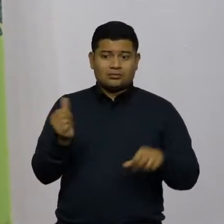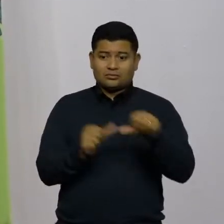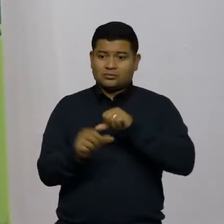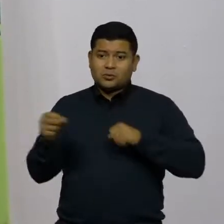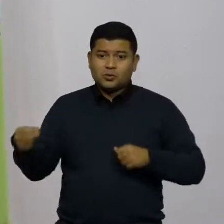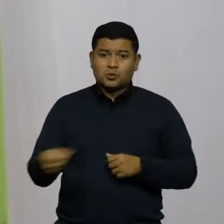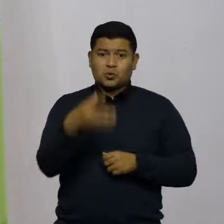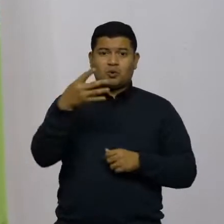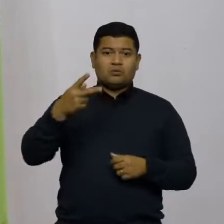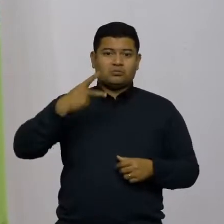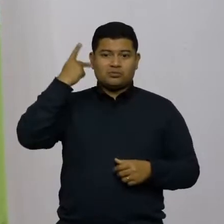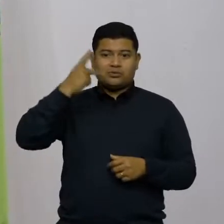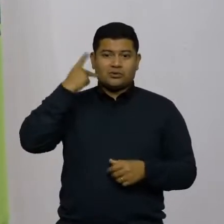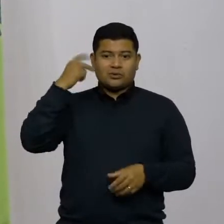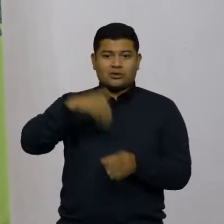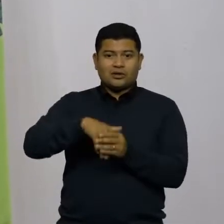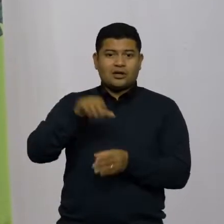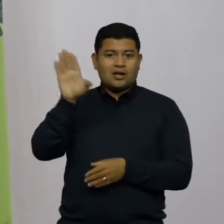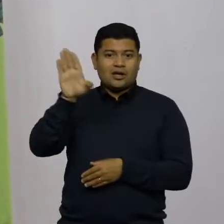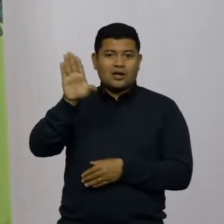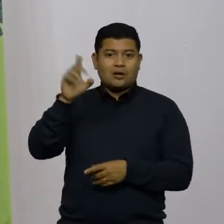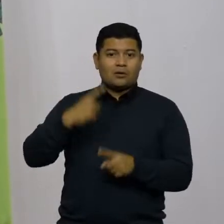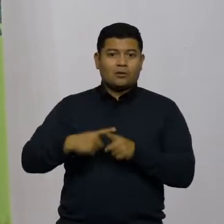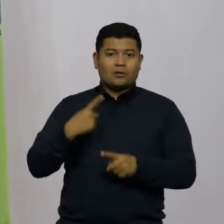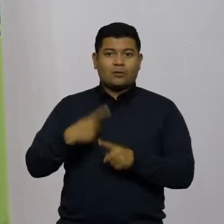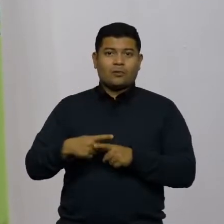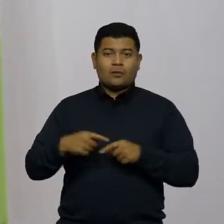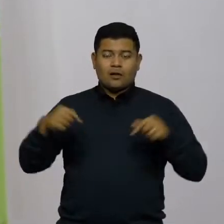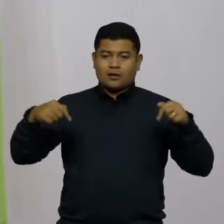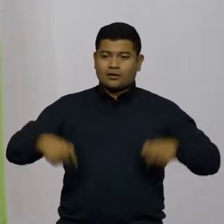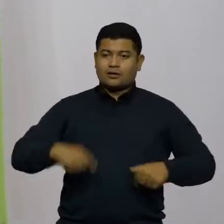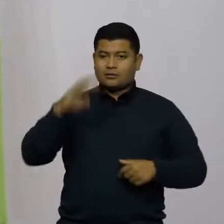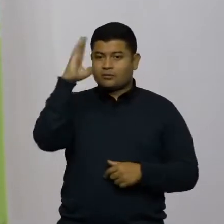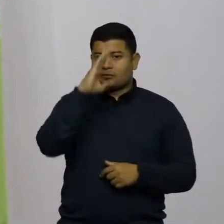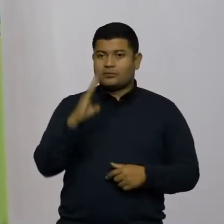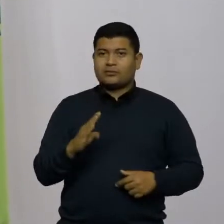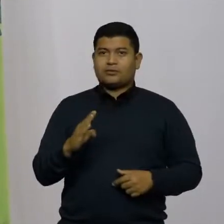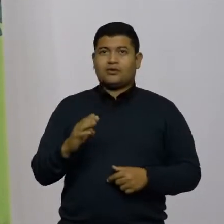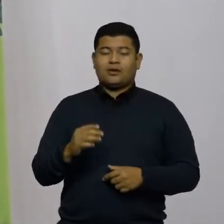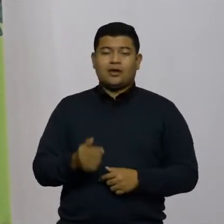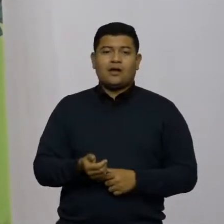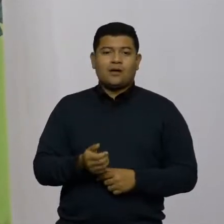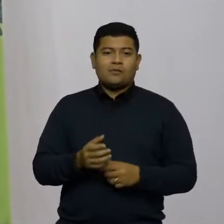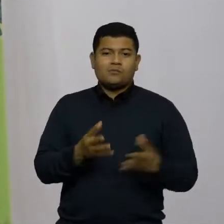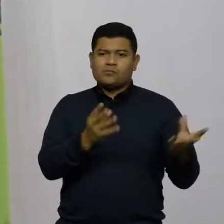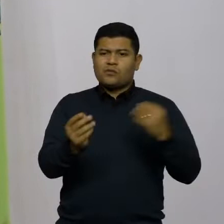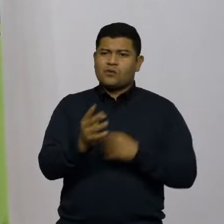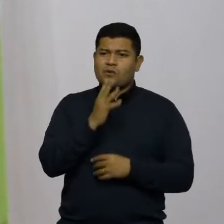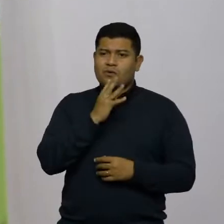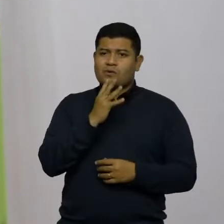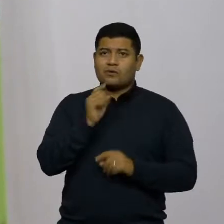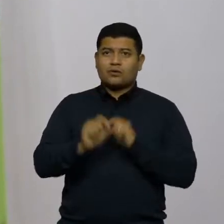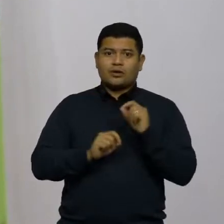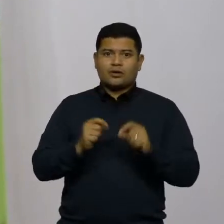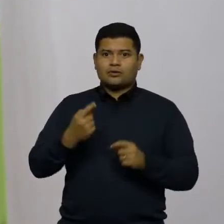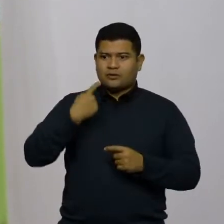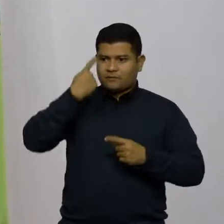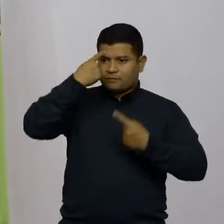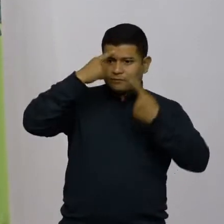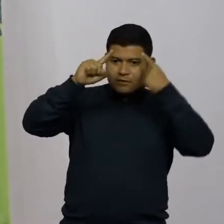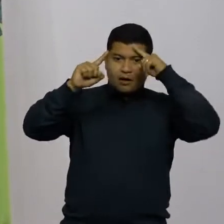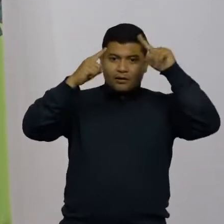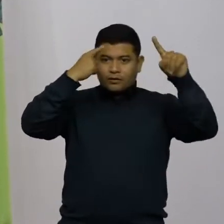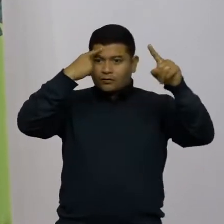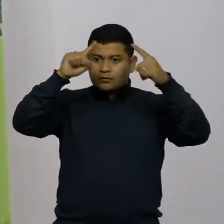político eleitoral. Porque o Brasil é conhecido pelas suas invencionices em